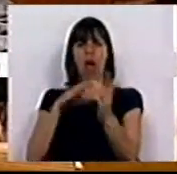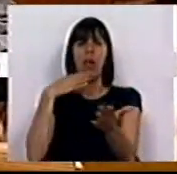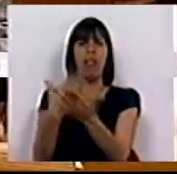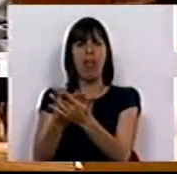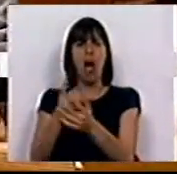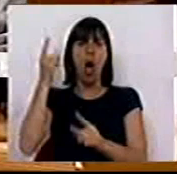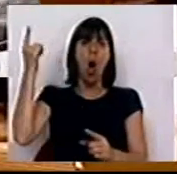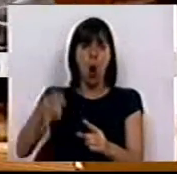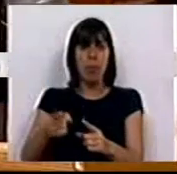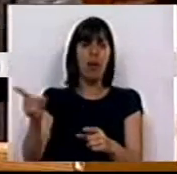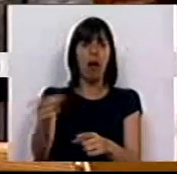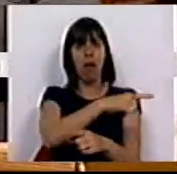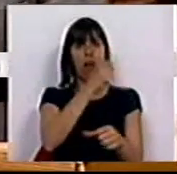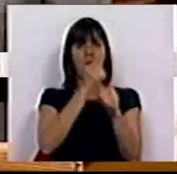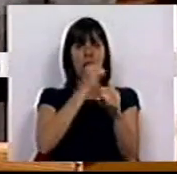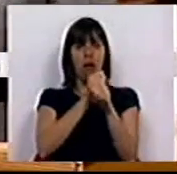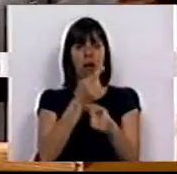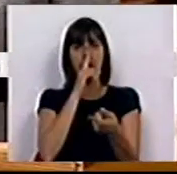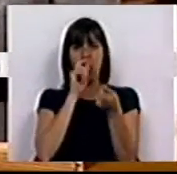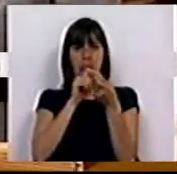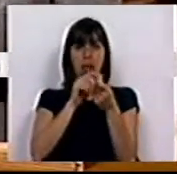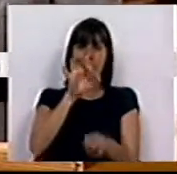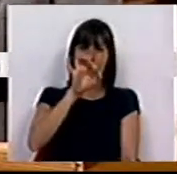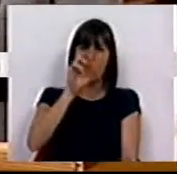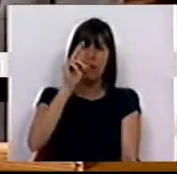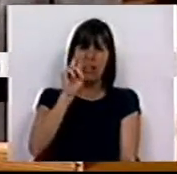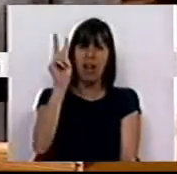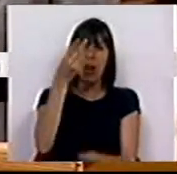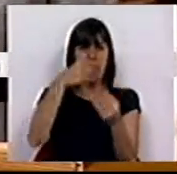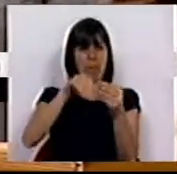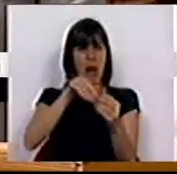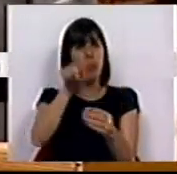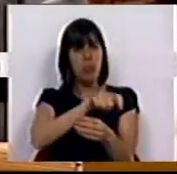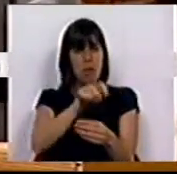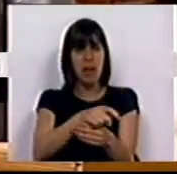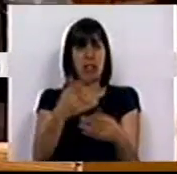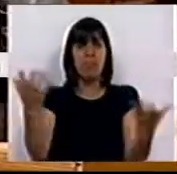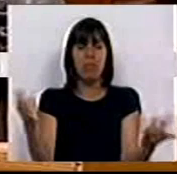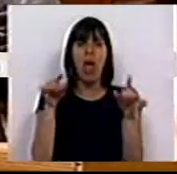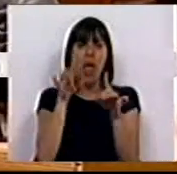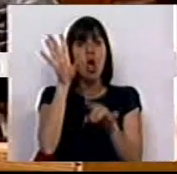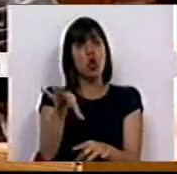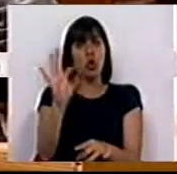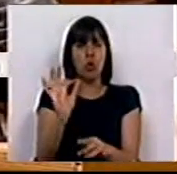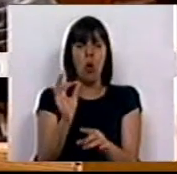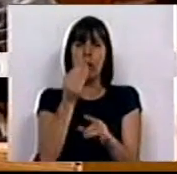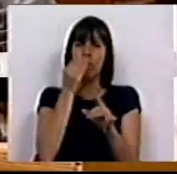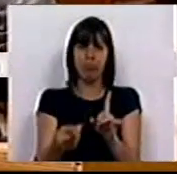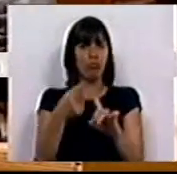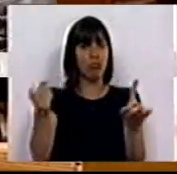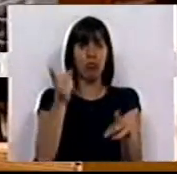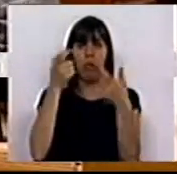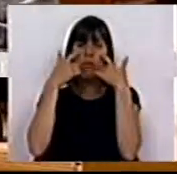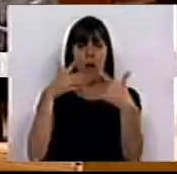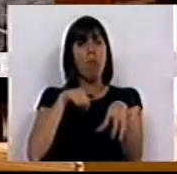emprego, obriga a trabalhar por uma esmola. 83 euros por mês. Esta é a escolha e é a brutalidade